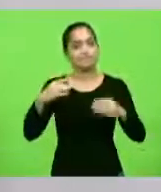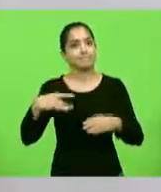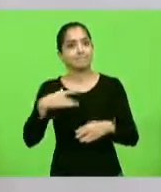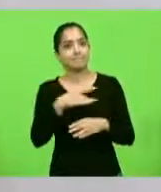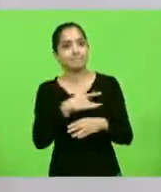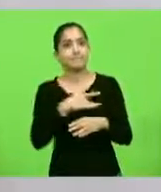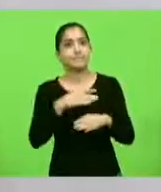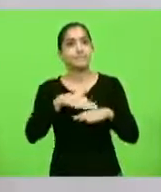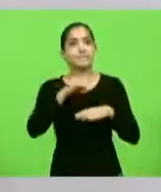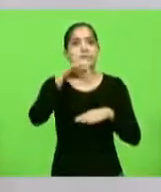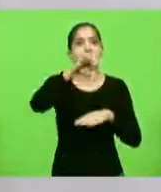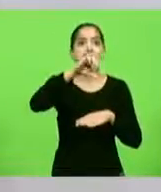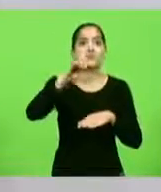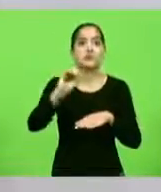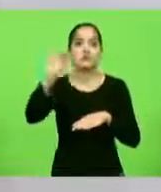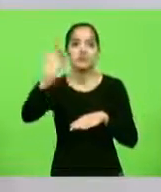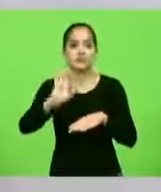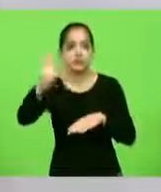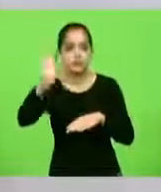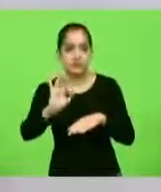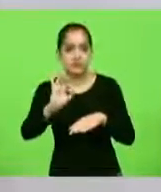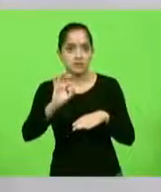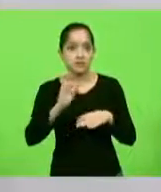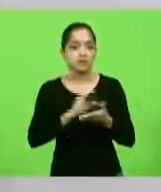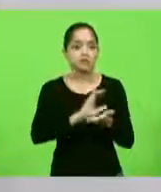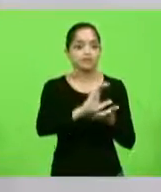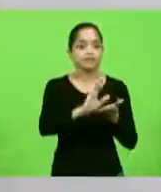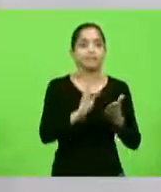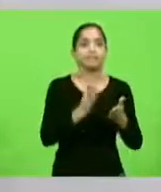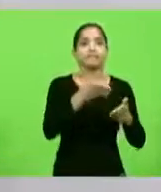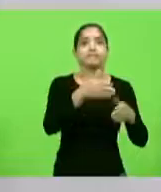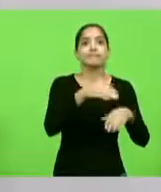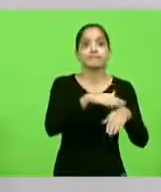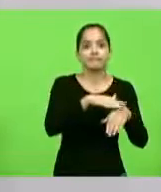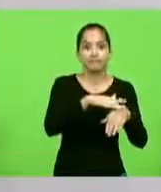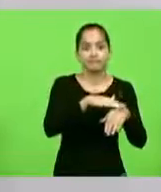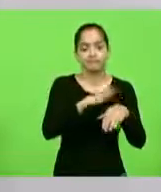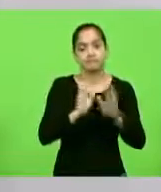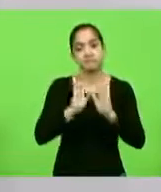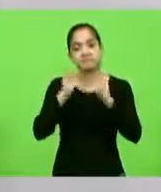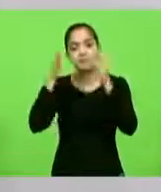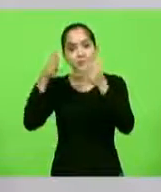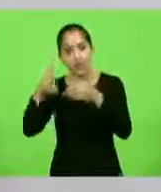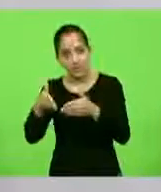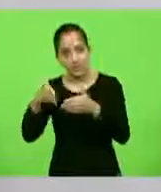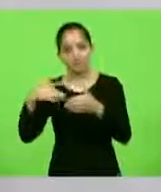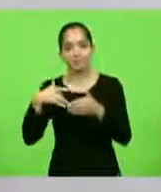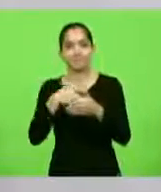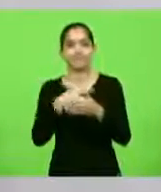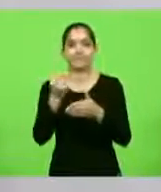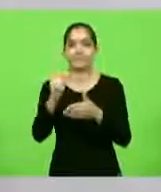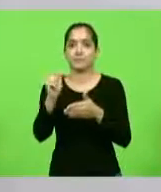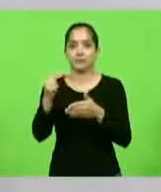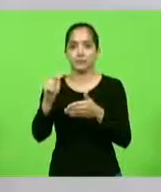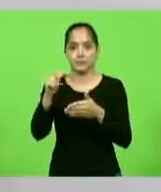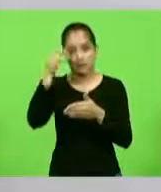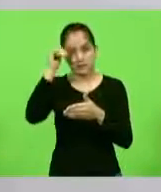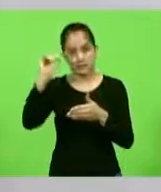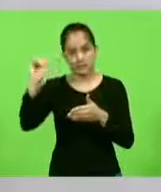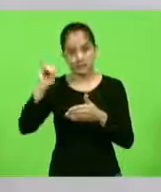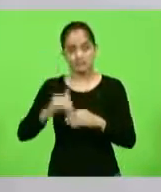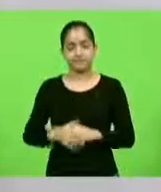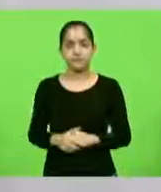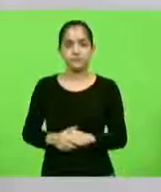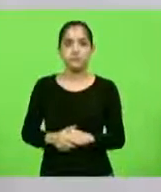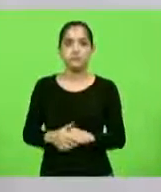do seu orçamento em doença e muitas vezes a gente não tem o foco em falar de saúde, da prevenção. Então, é uma pasta